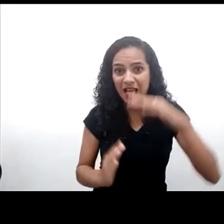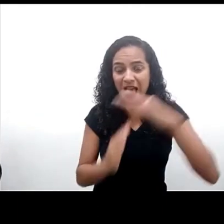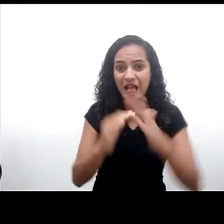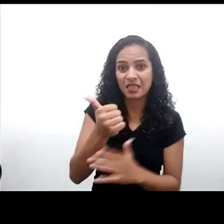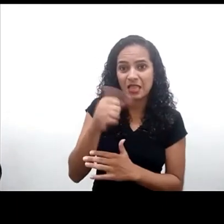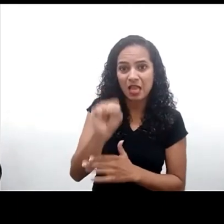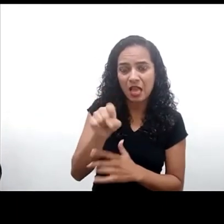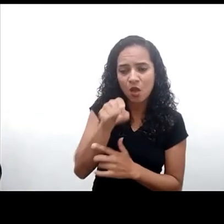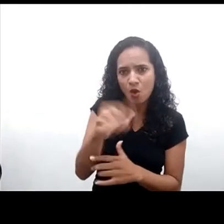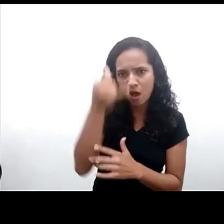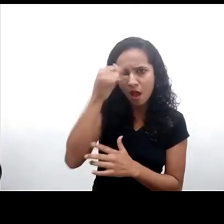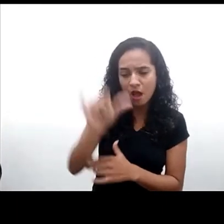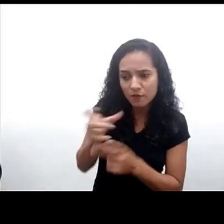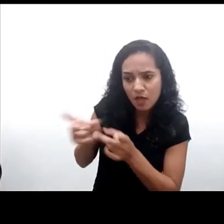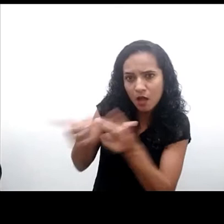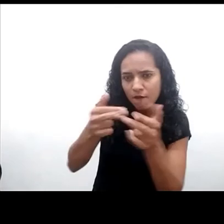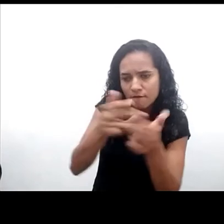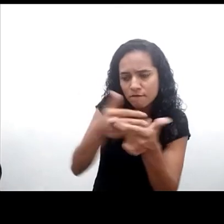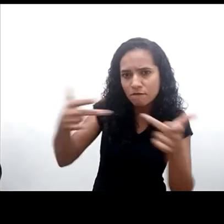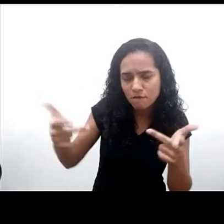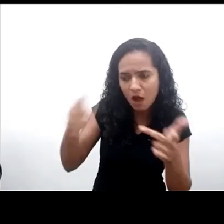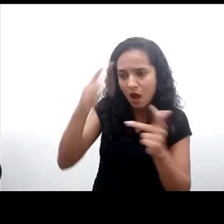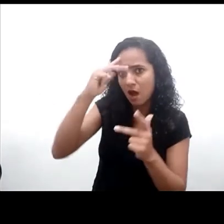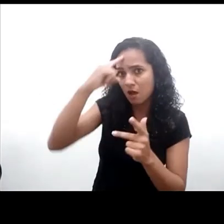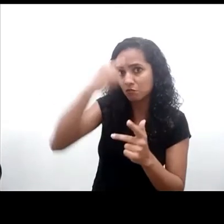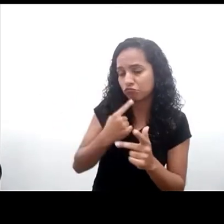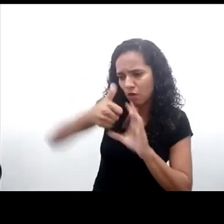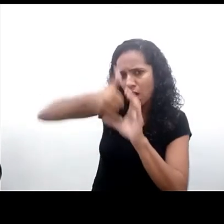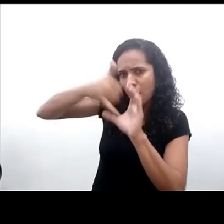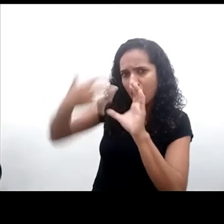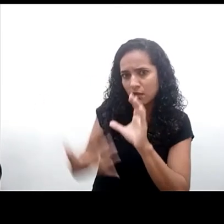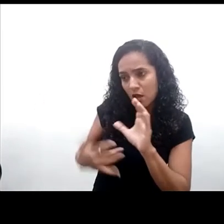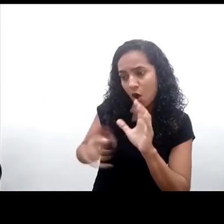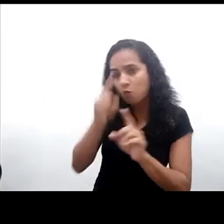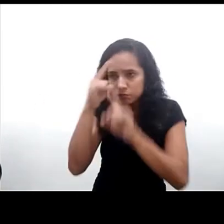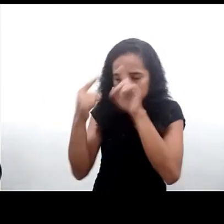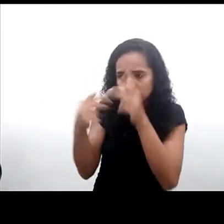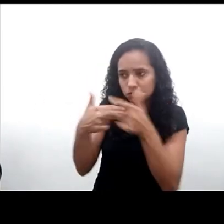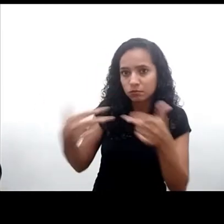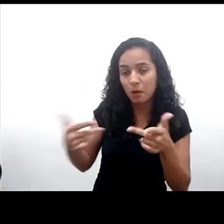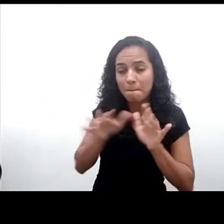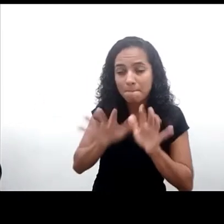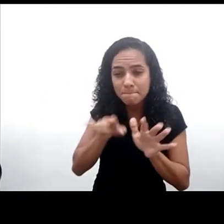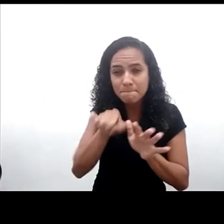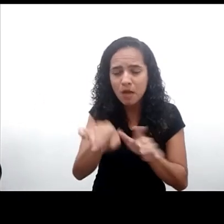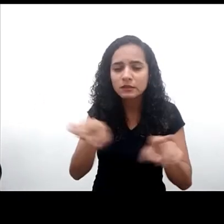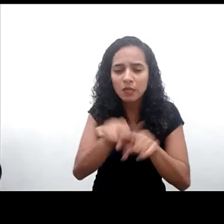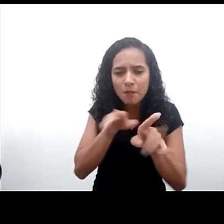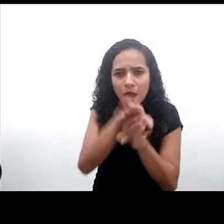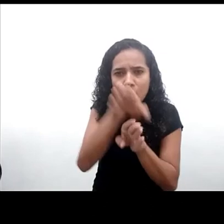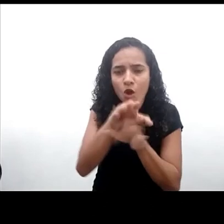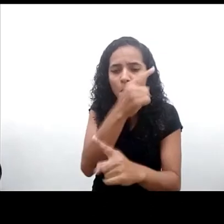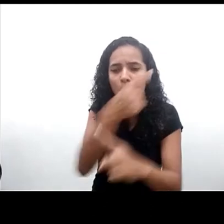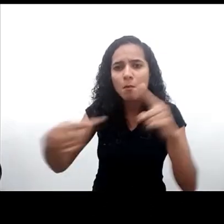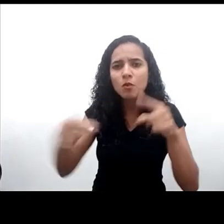base nos registros digitais de suas características reais ou deduzidas. Nesse sentido, também recomendou a proibição de práticas